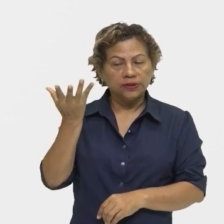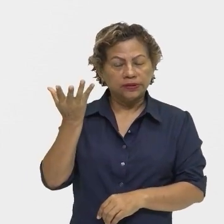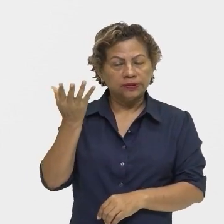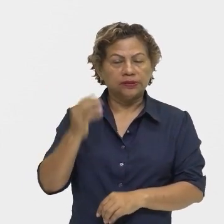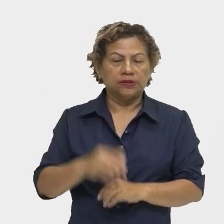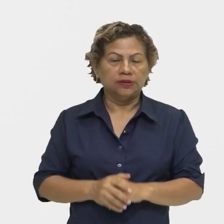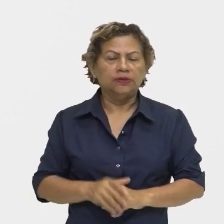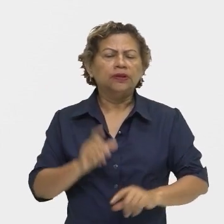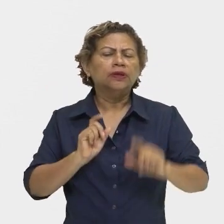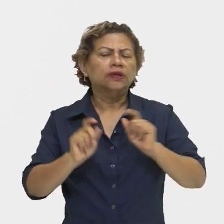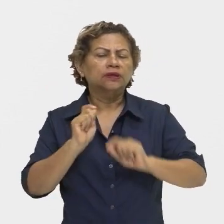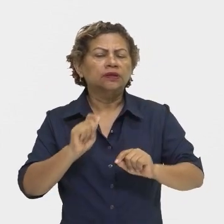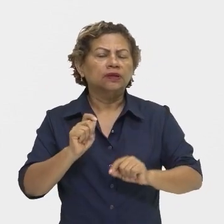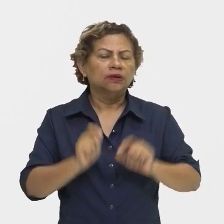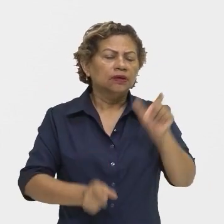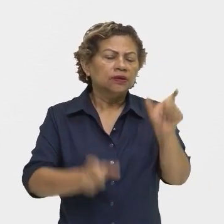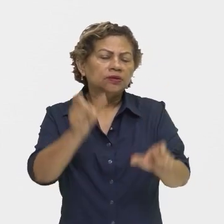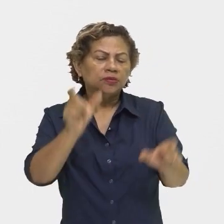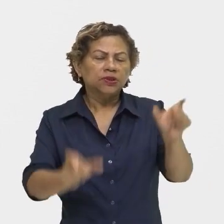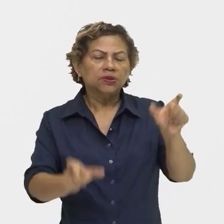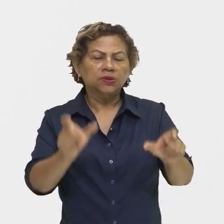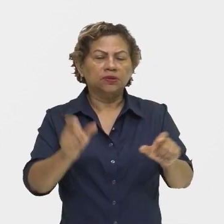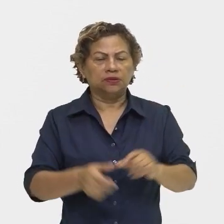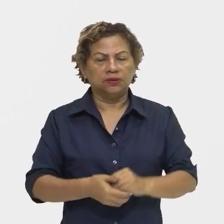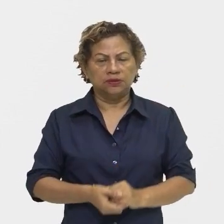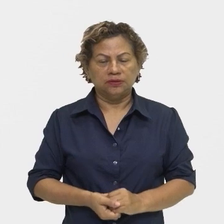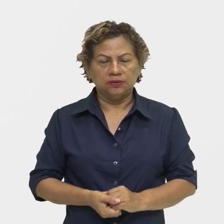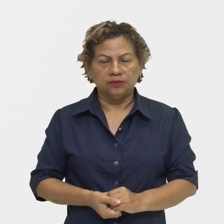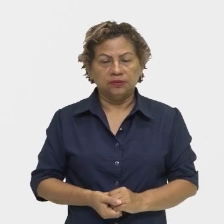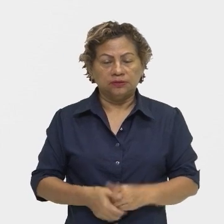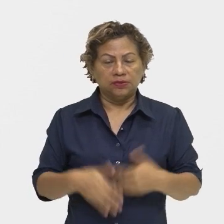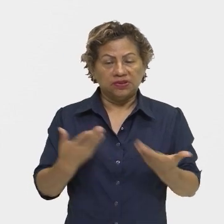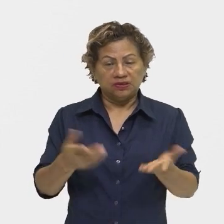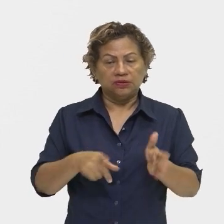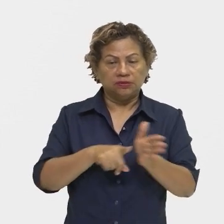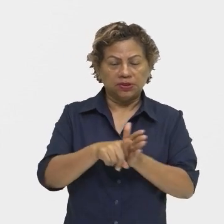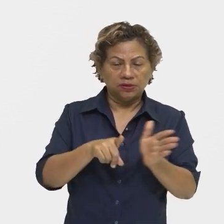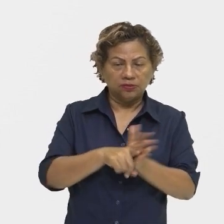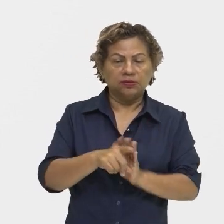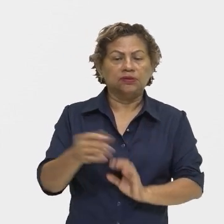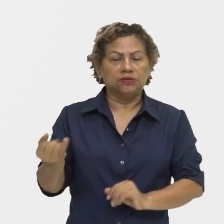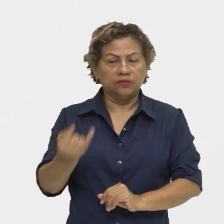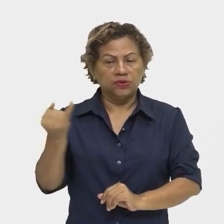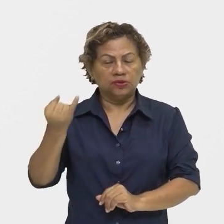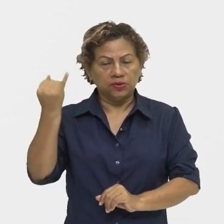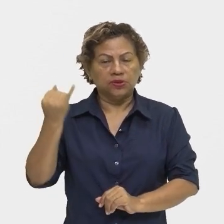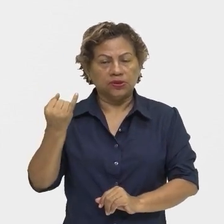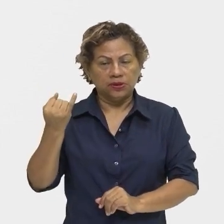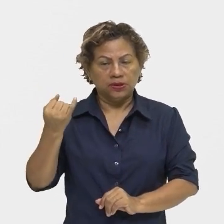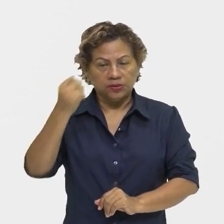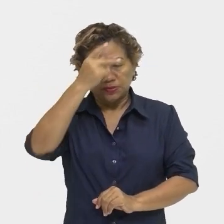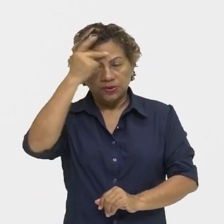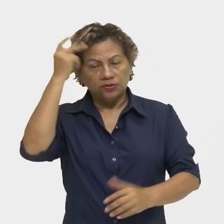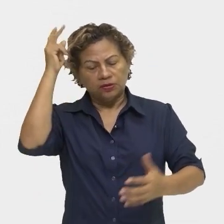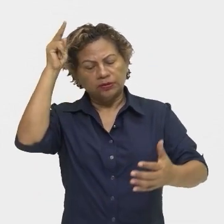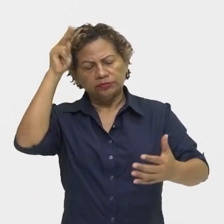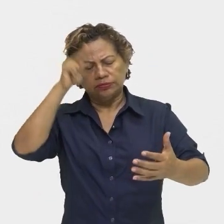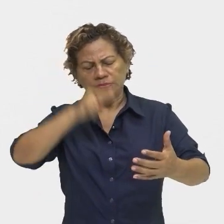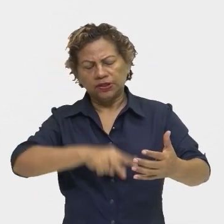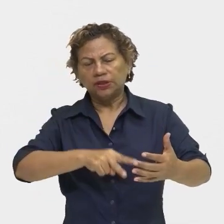aconteceu o fato, quem são as pessoas envolvidas, né? Então, essas perguntas, elas serão suficientes para o leitor, e devem